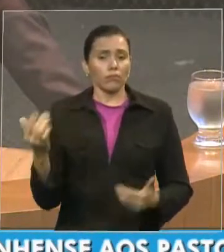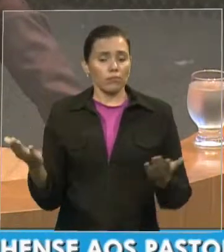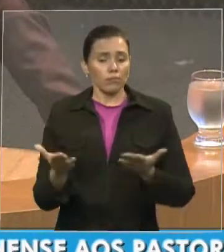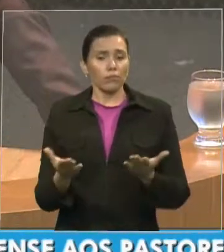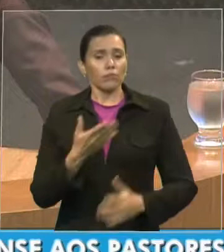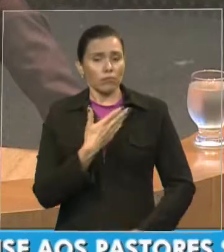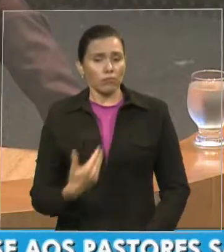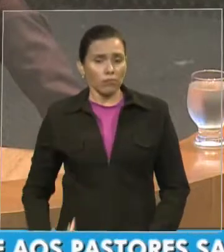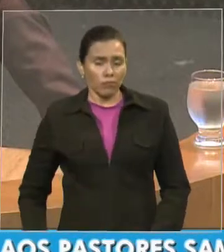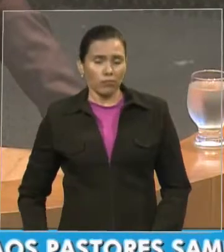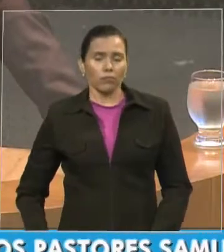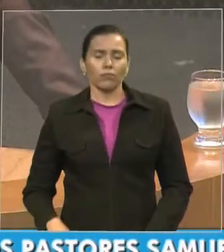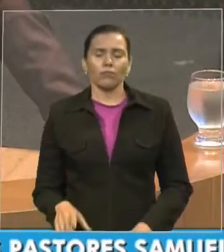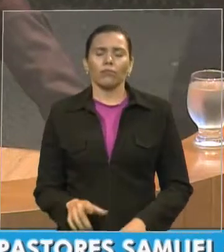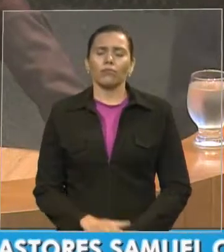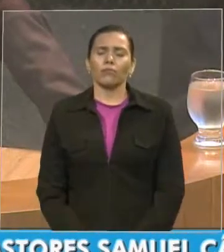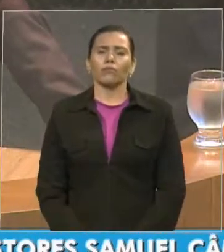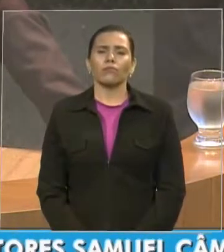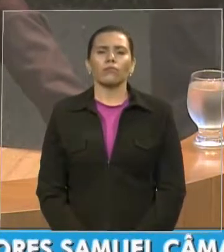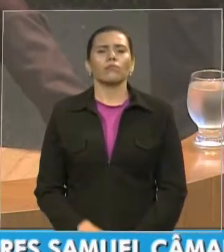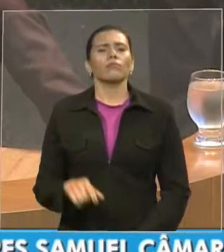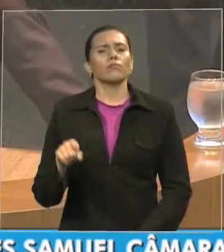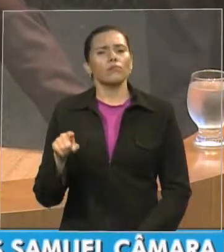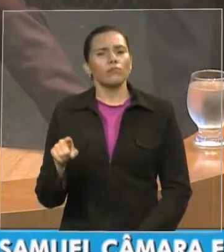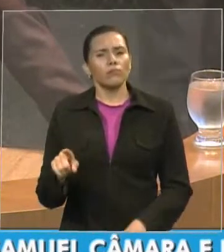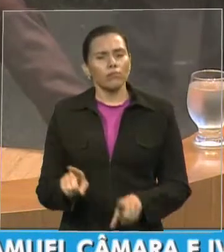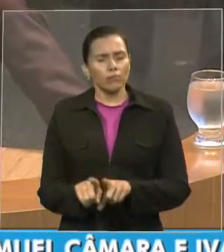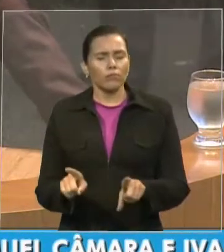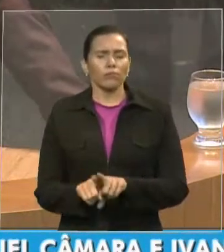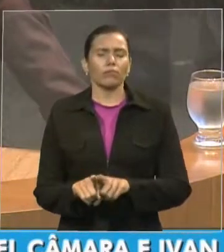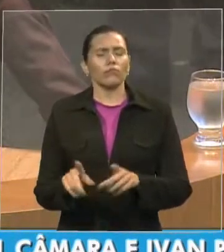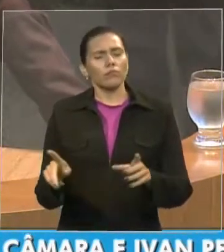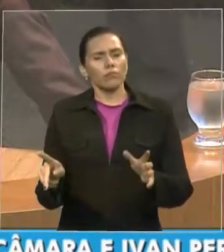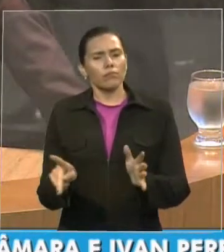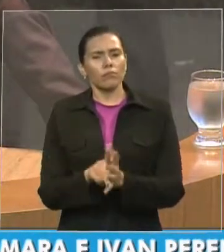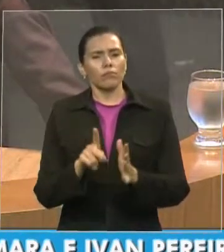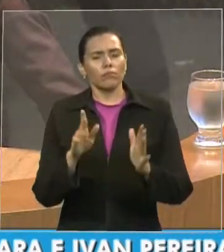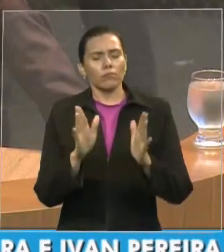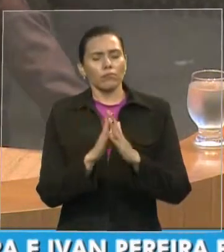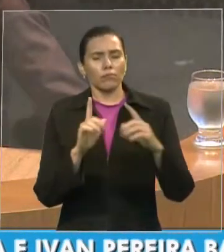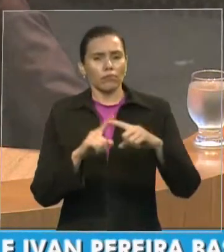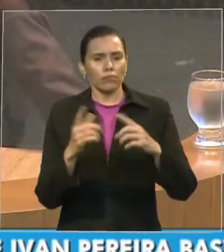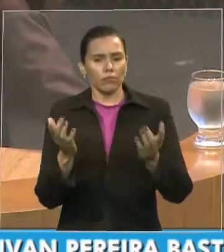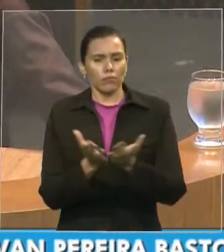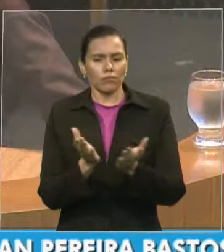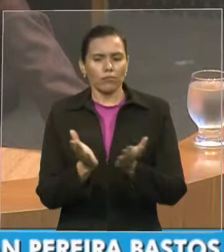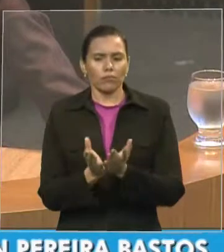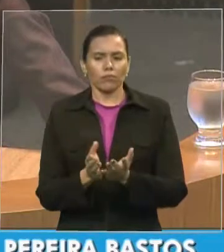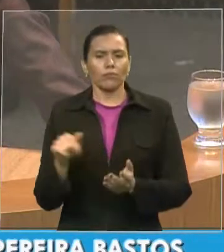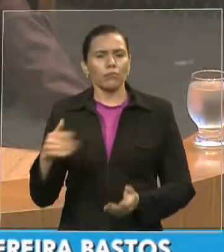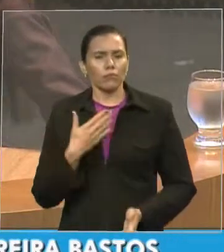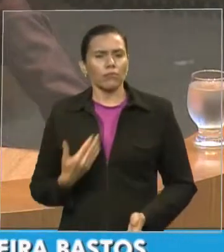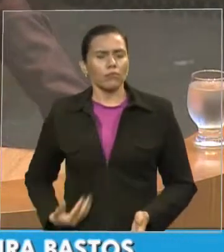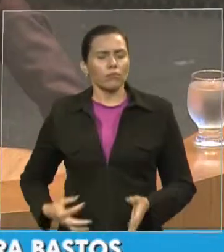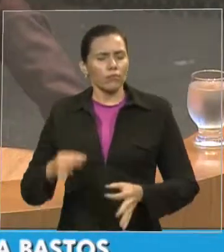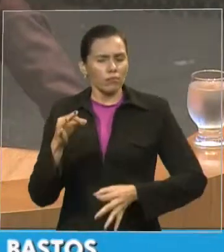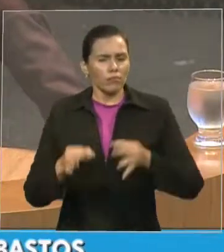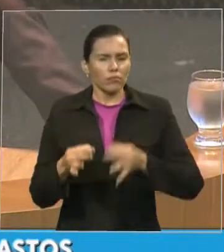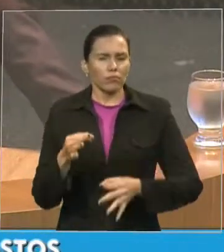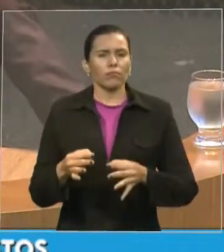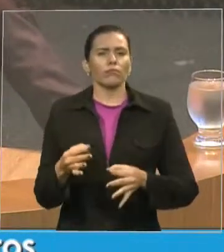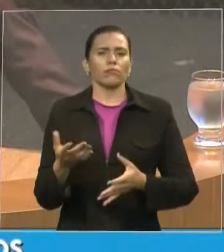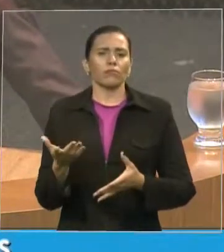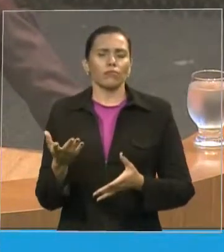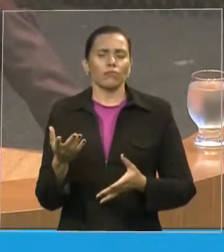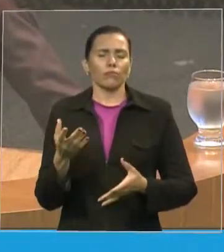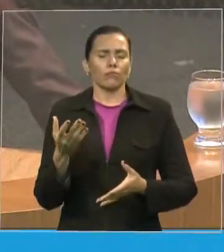governo mais justo e mais próximo às pessoas pelo que eu peço a todos os líderes que